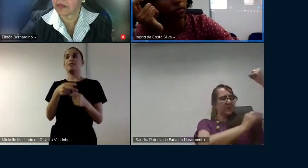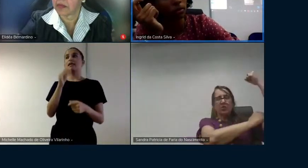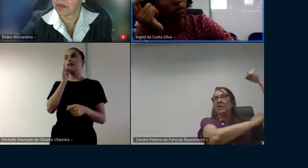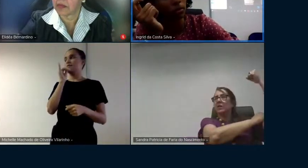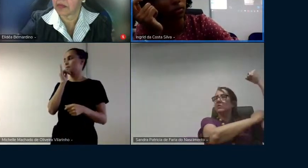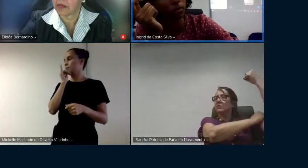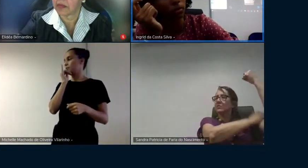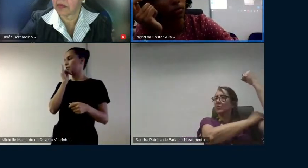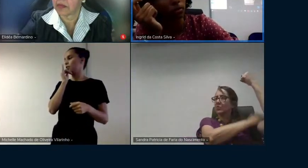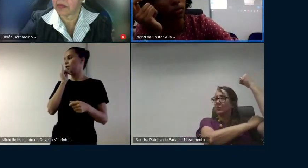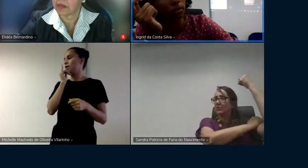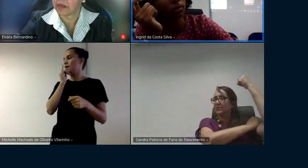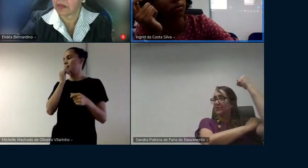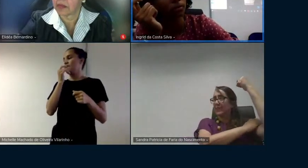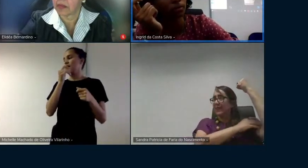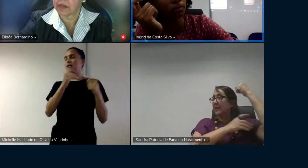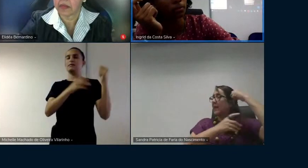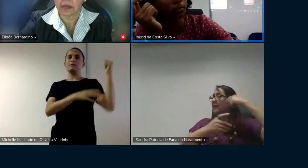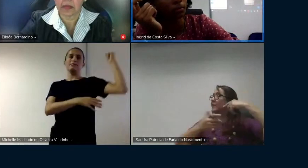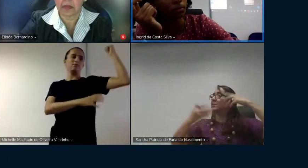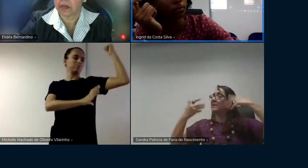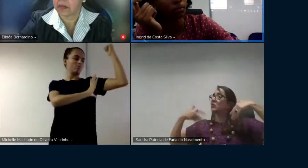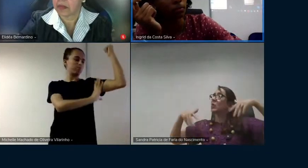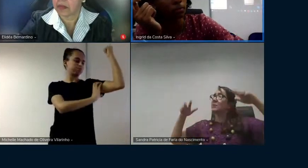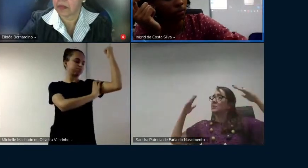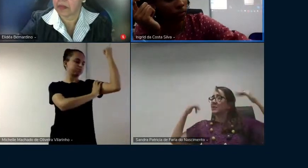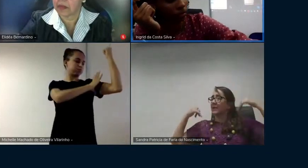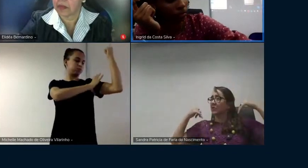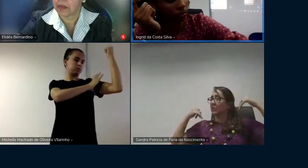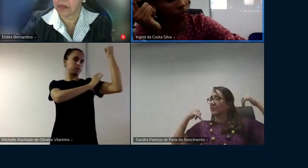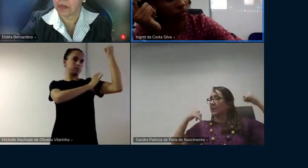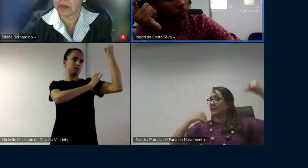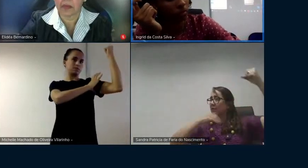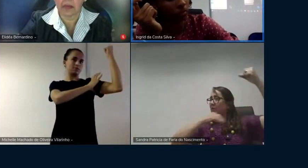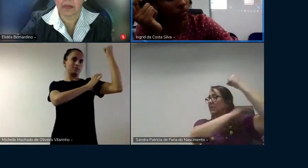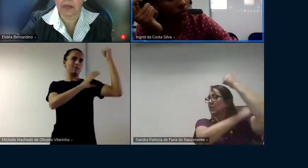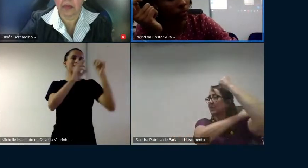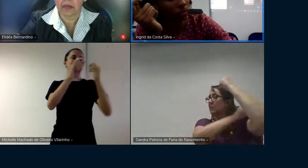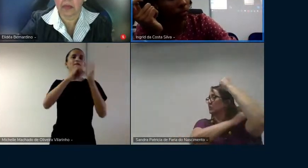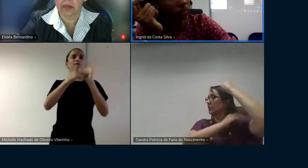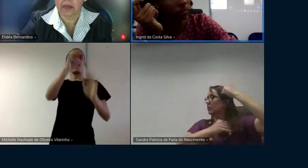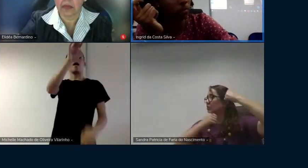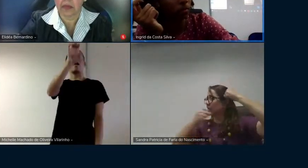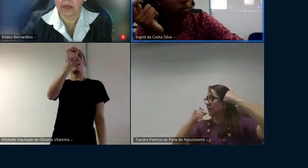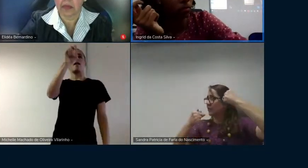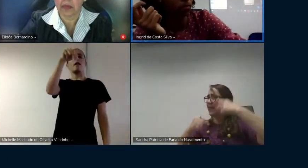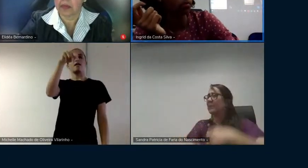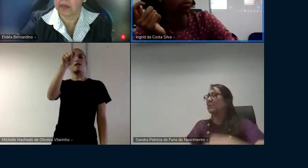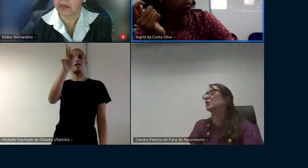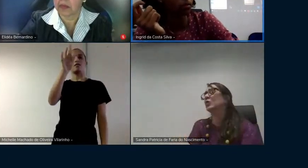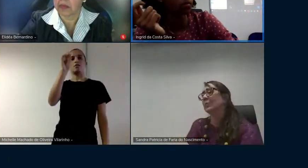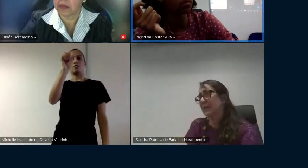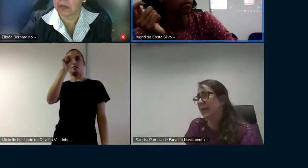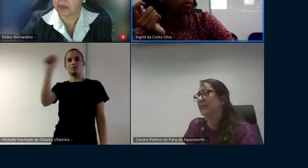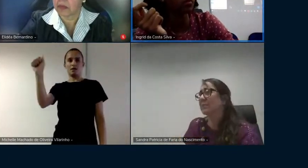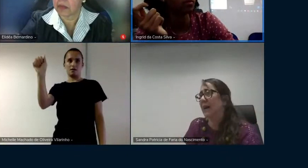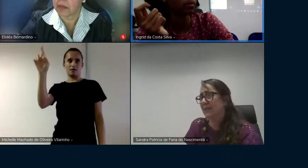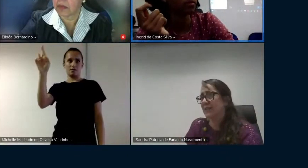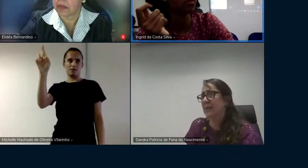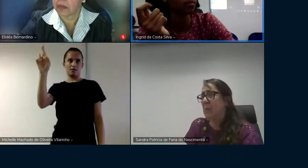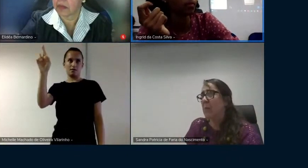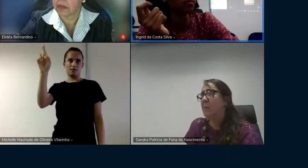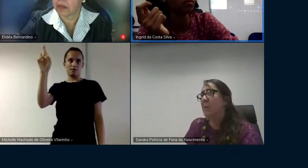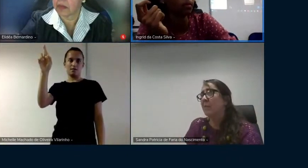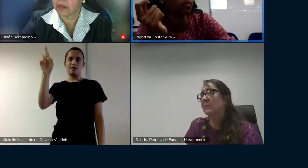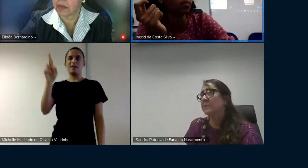engrossar você colocar um músculo ele passou por um processo de engrossar mas agora ele já está musculoso né é muito complicado